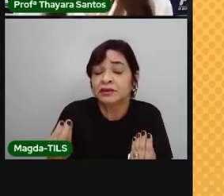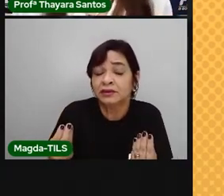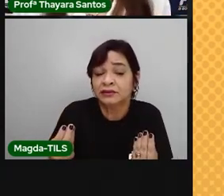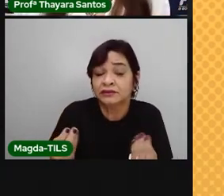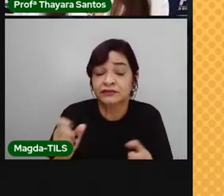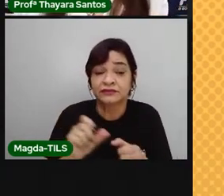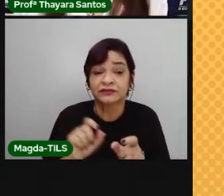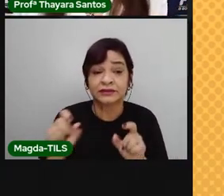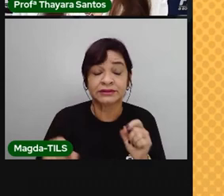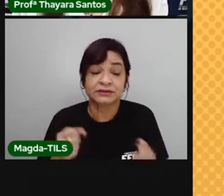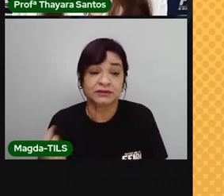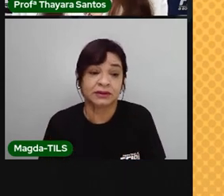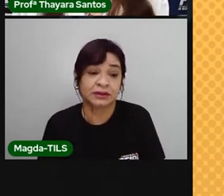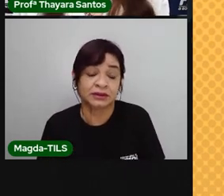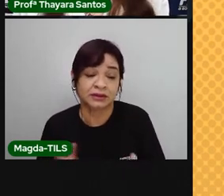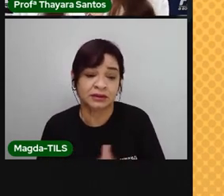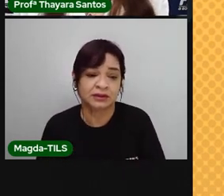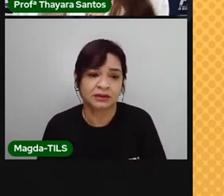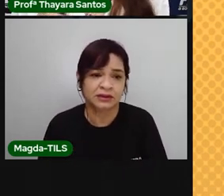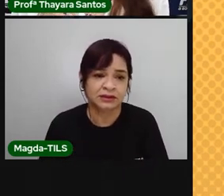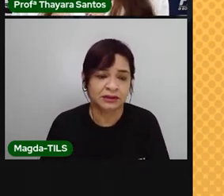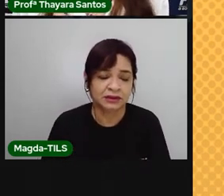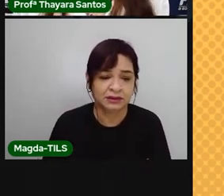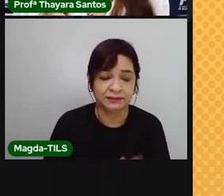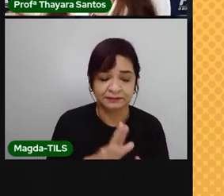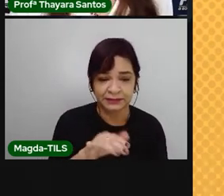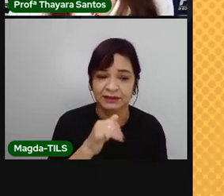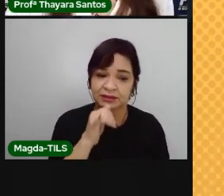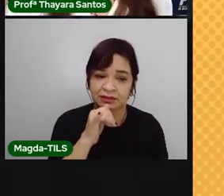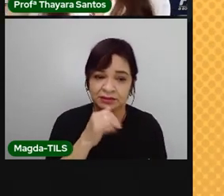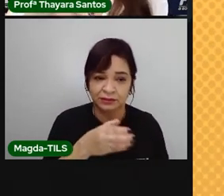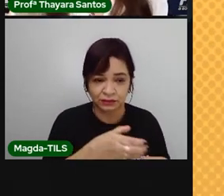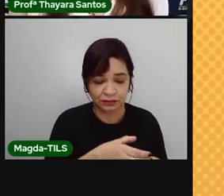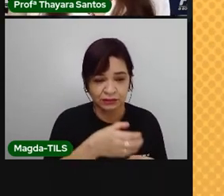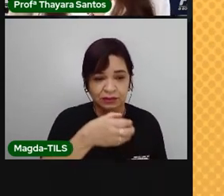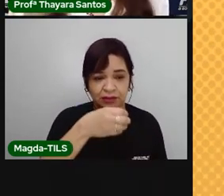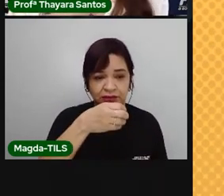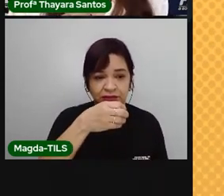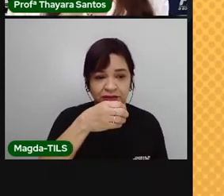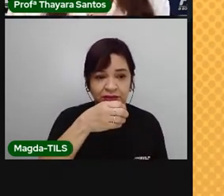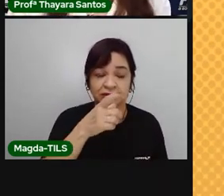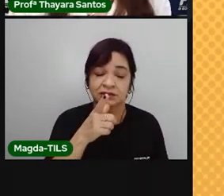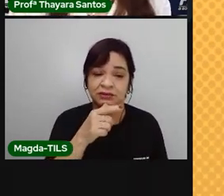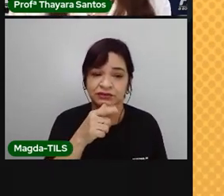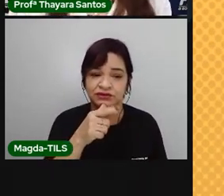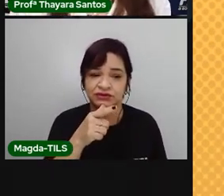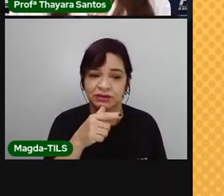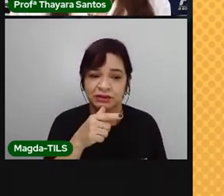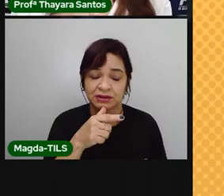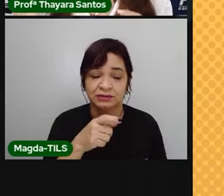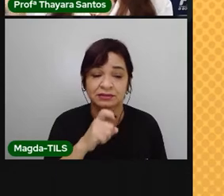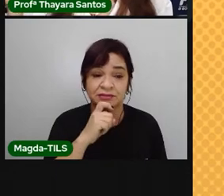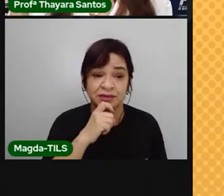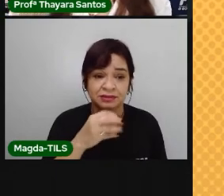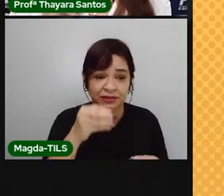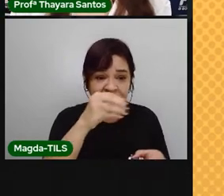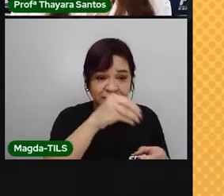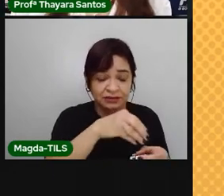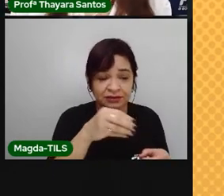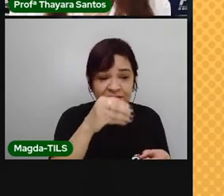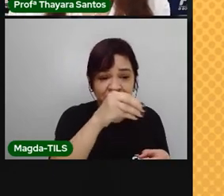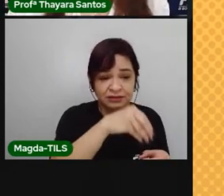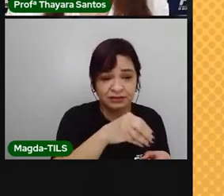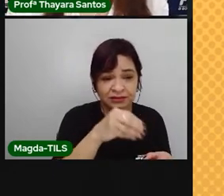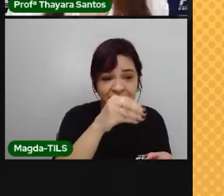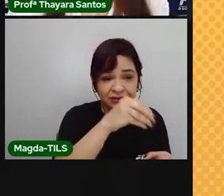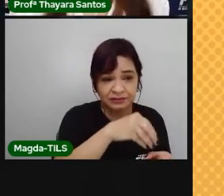isso? É a mesma coisa que a gente pegar um copo cheio de água e colocar ali umas 3 pedrinhas de gelo. Então, essas pedrinhas de